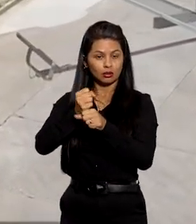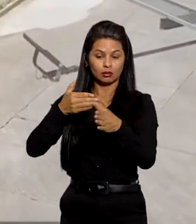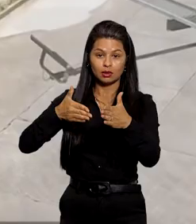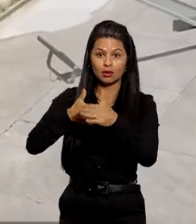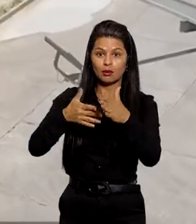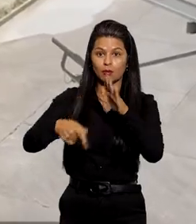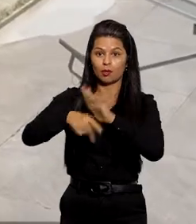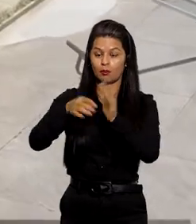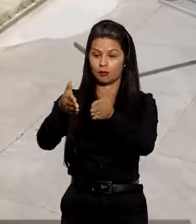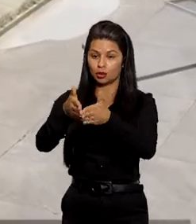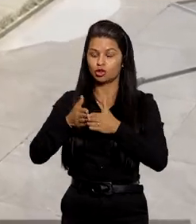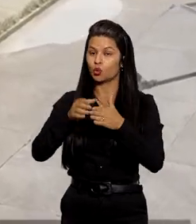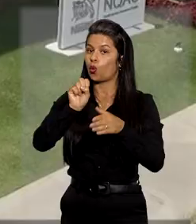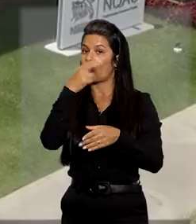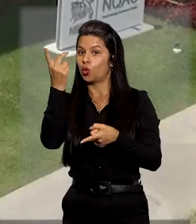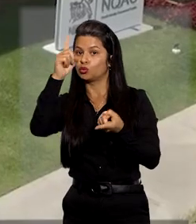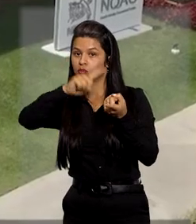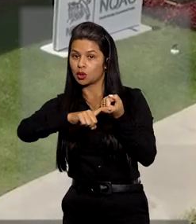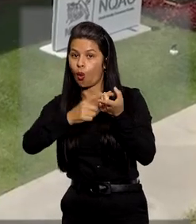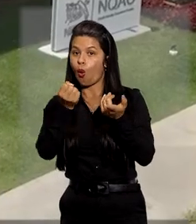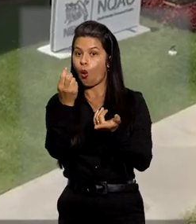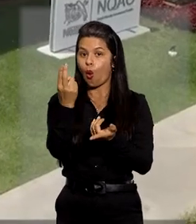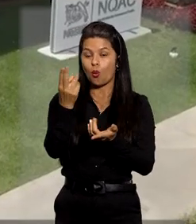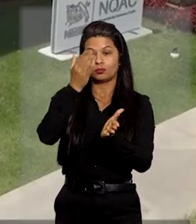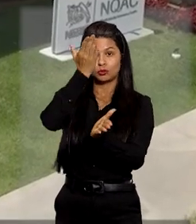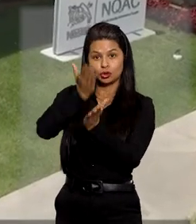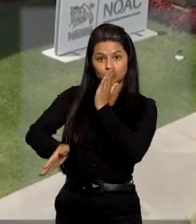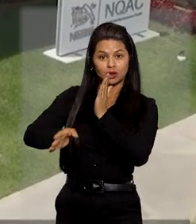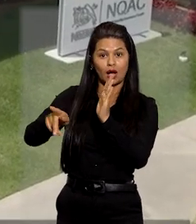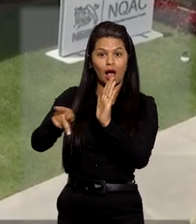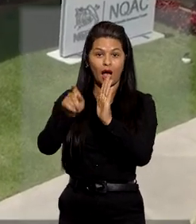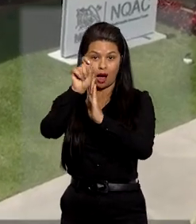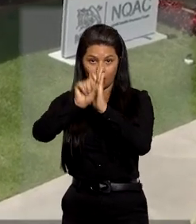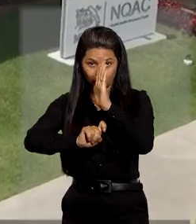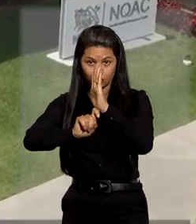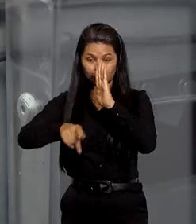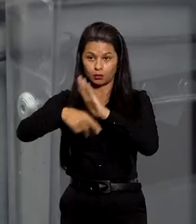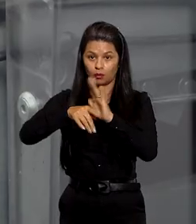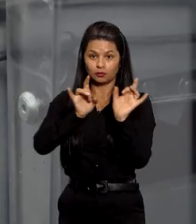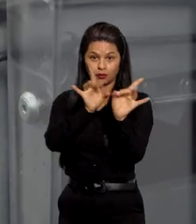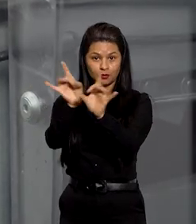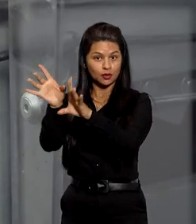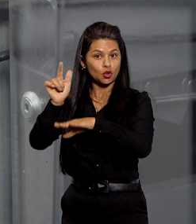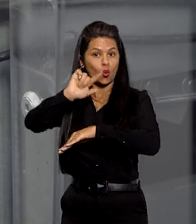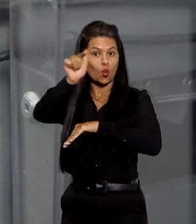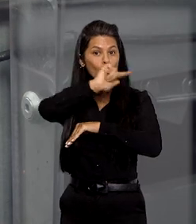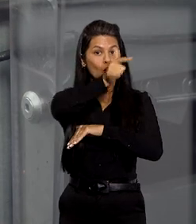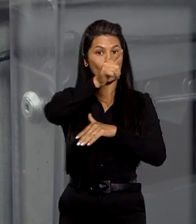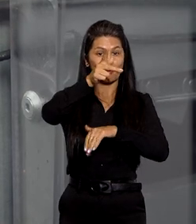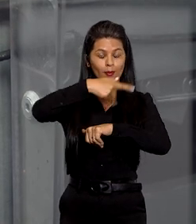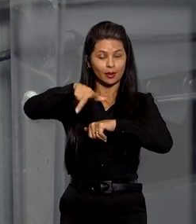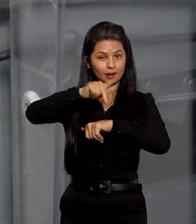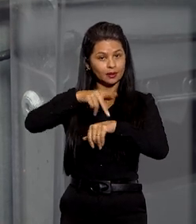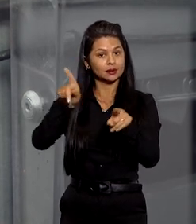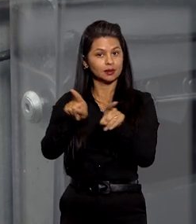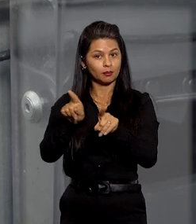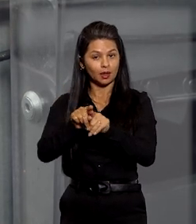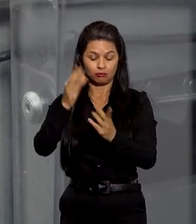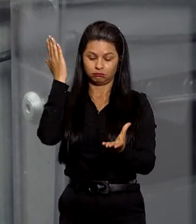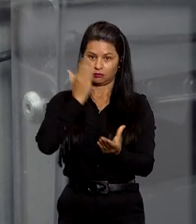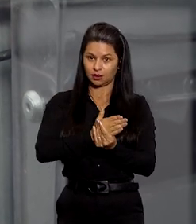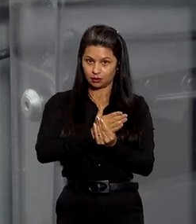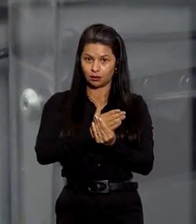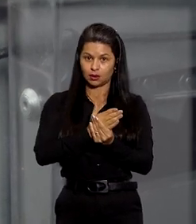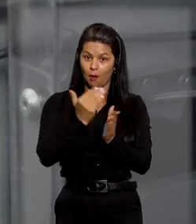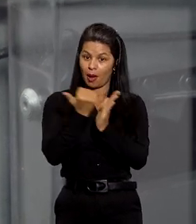pedidos de redução, suspensão ou eliminação de tributos incidentes sobre a importação de chocolates, nem de participar de qualquer